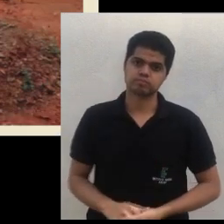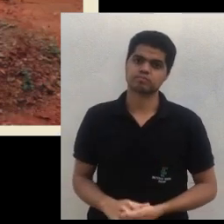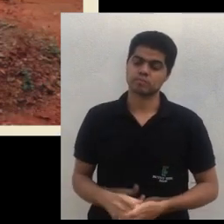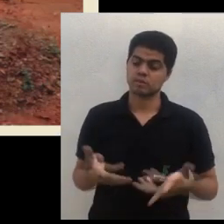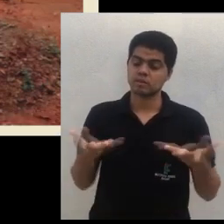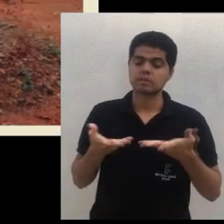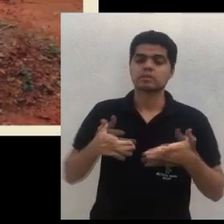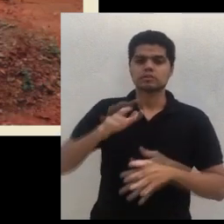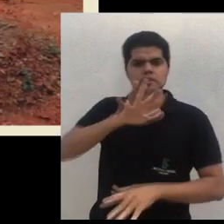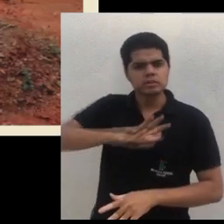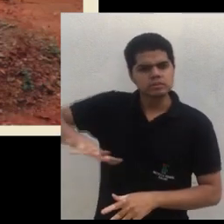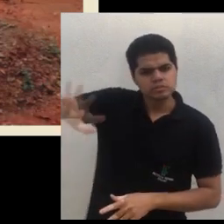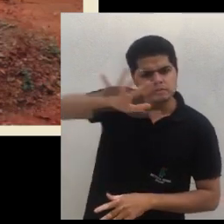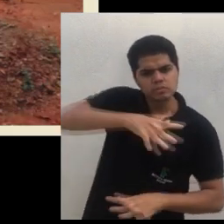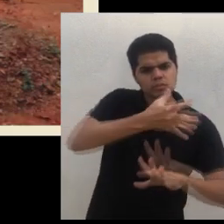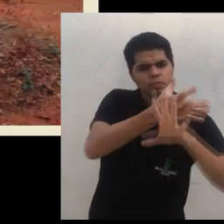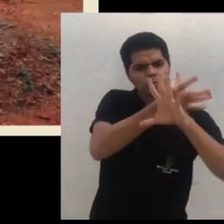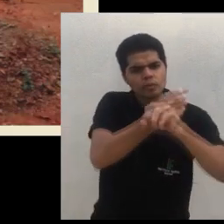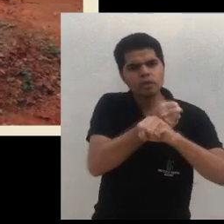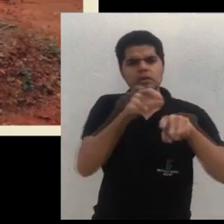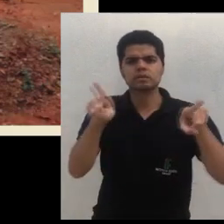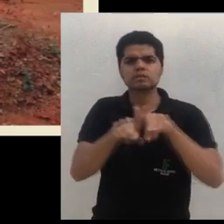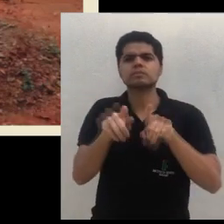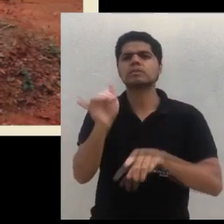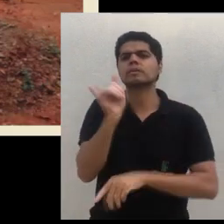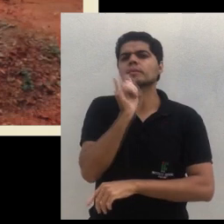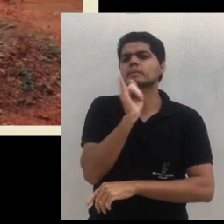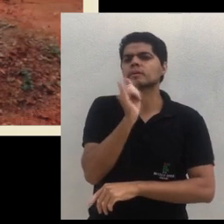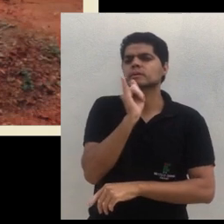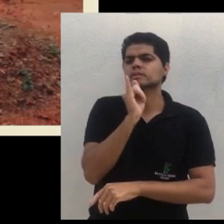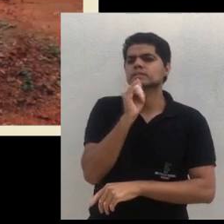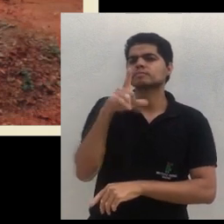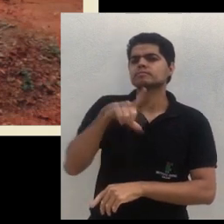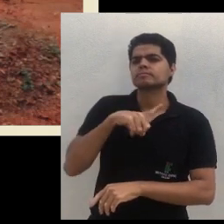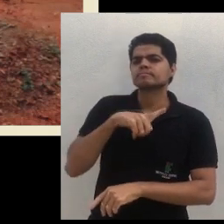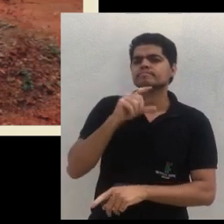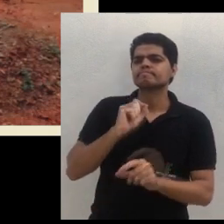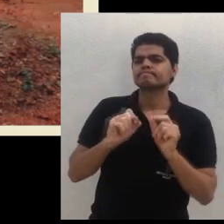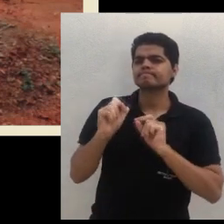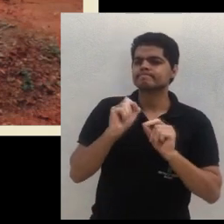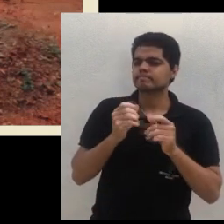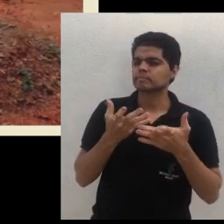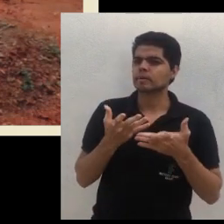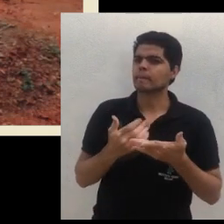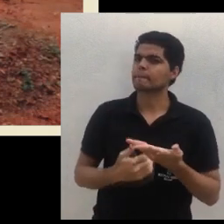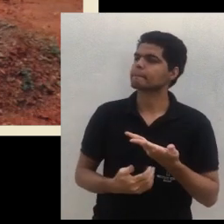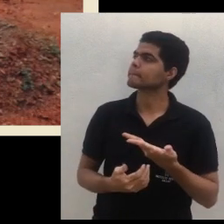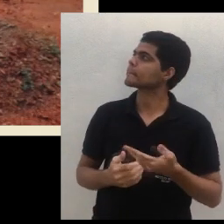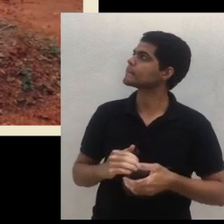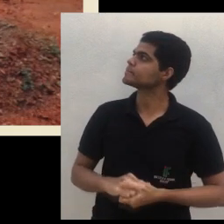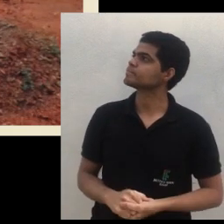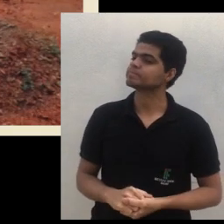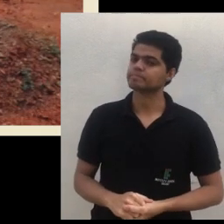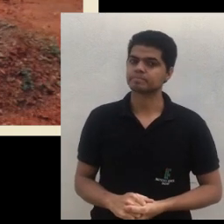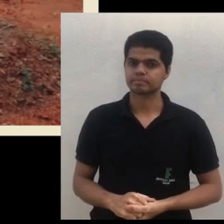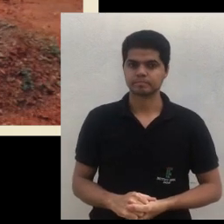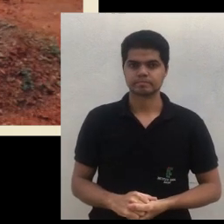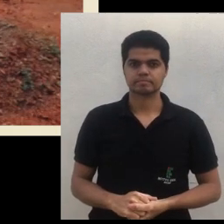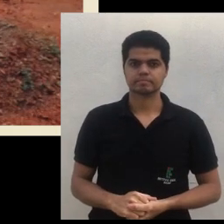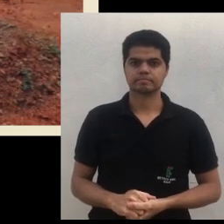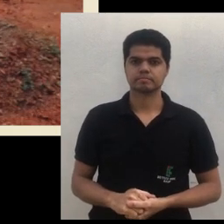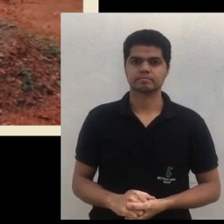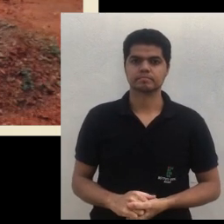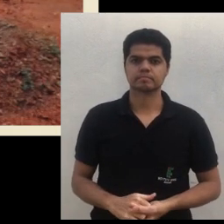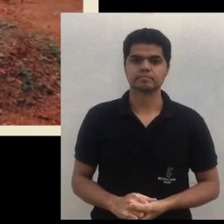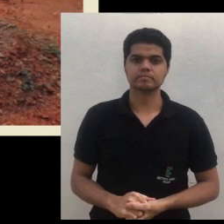deixa eu tirar aqui o meu retratinho para cima Então você pode fazer isso aqui Ele vai acumular